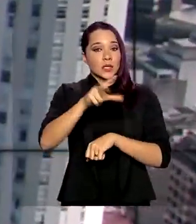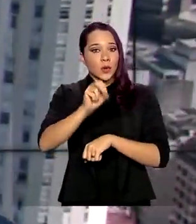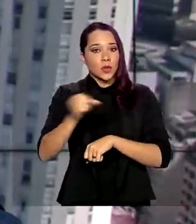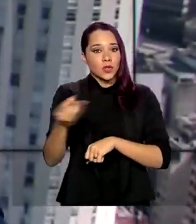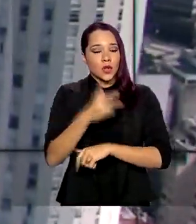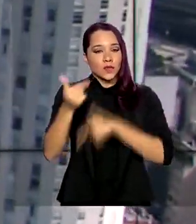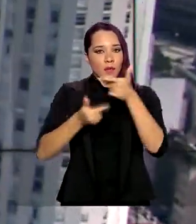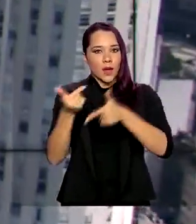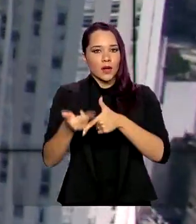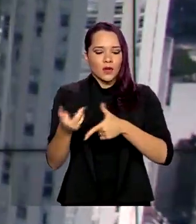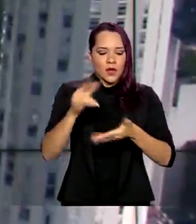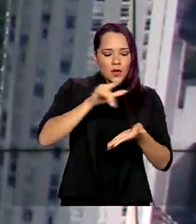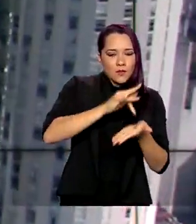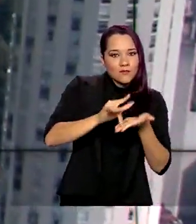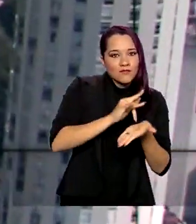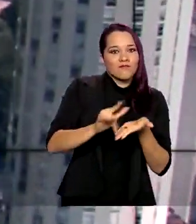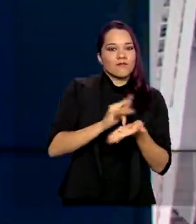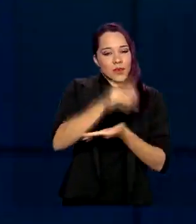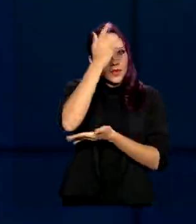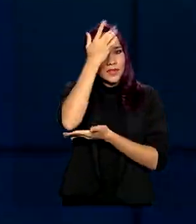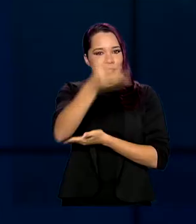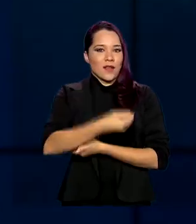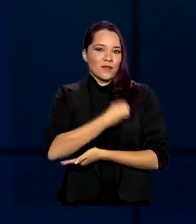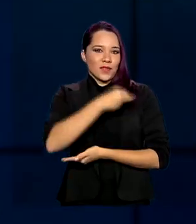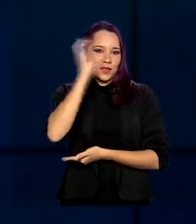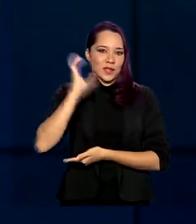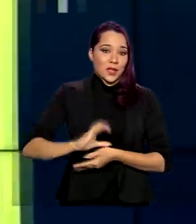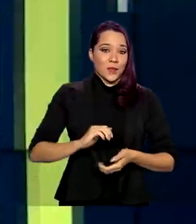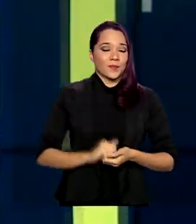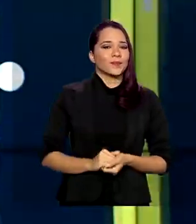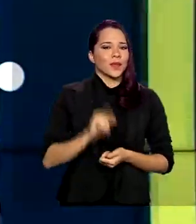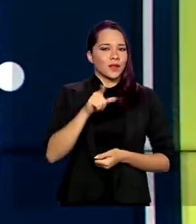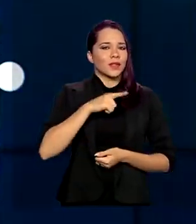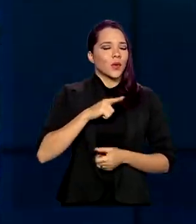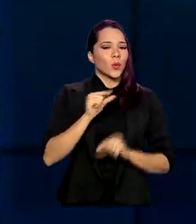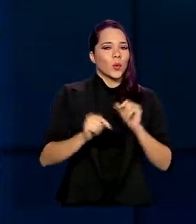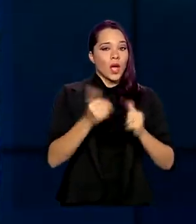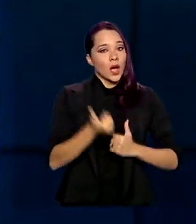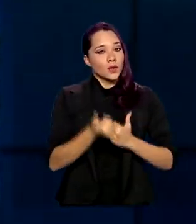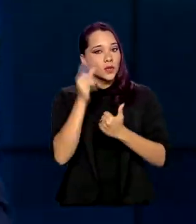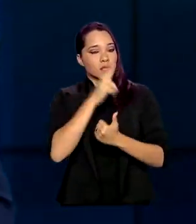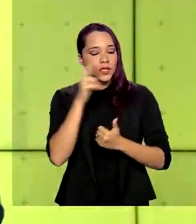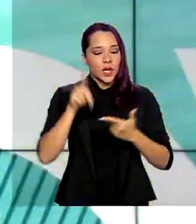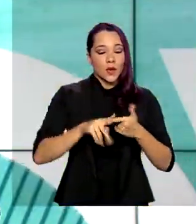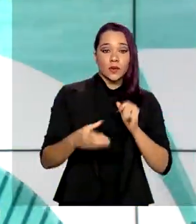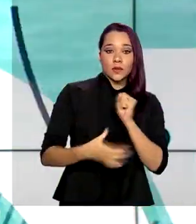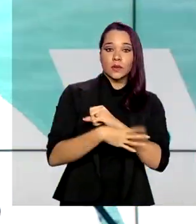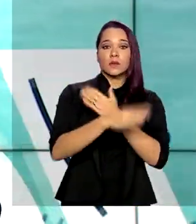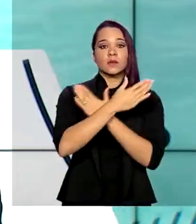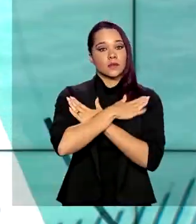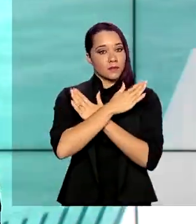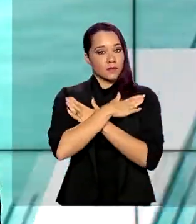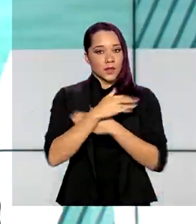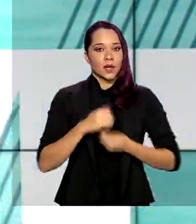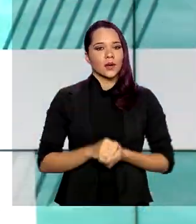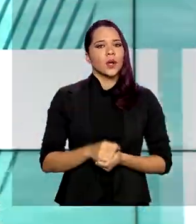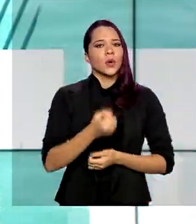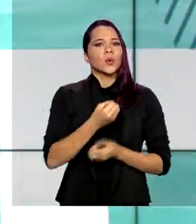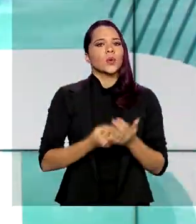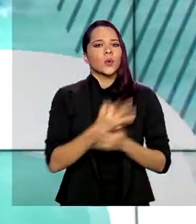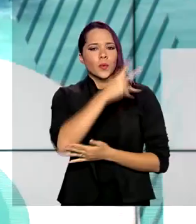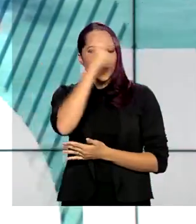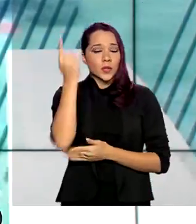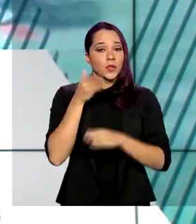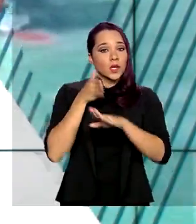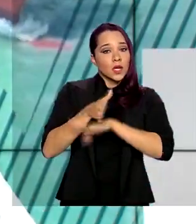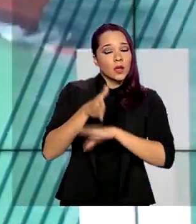serviços para facilitar a vida do cidadão. Entre os destaques estão o auxílio emergencial e o seguro-desemprego. O número de pessoas que